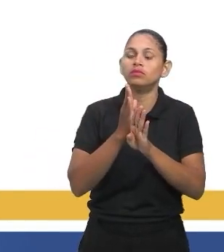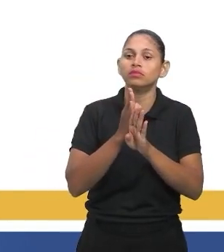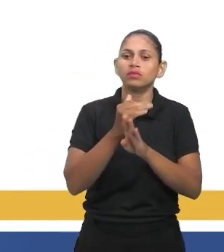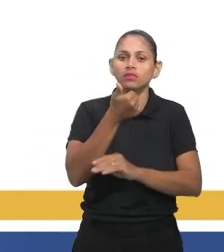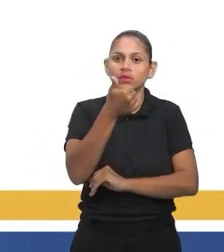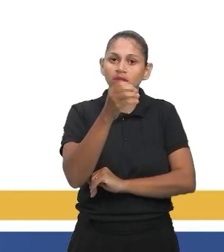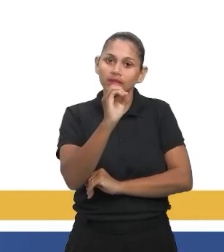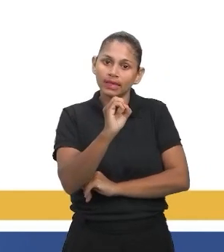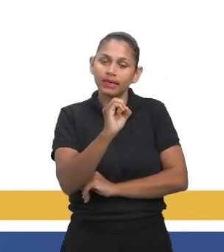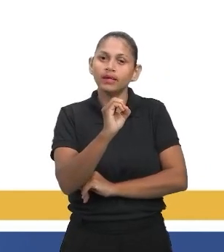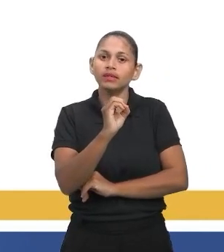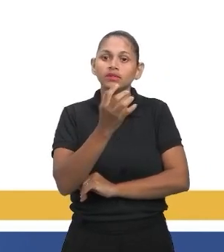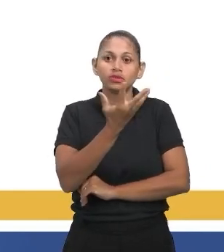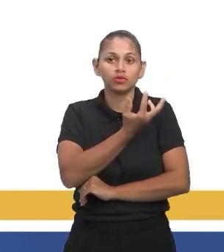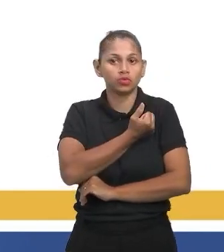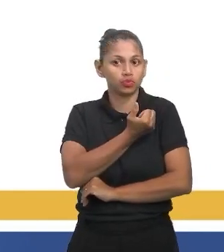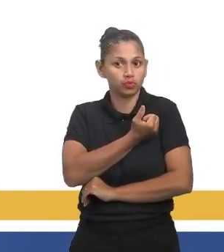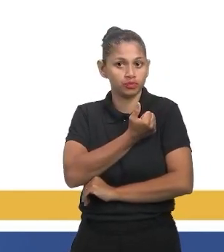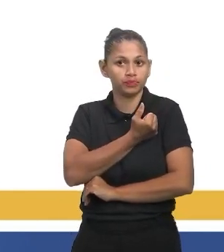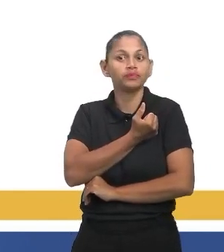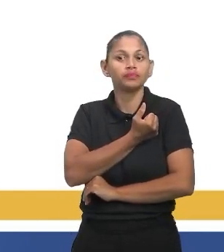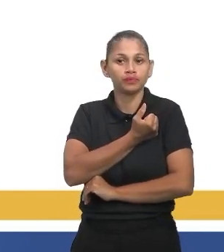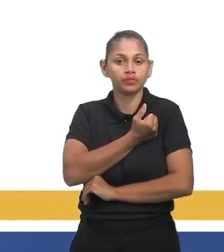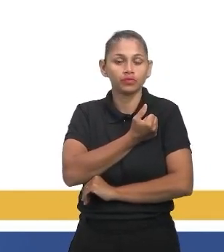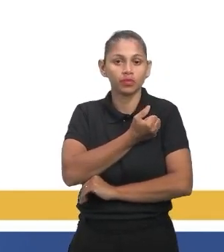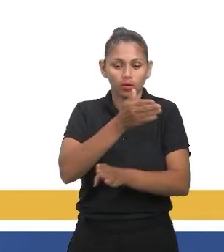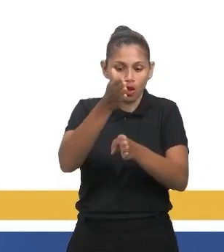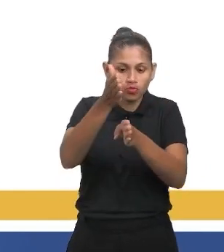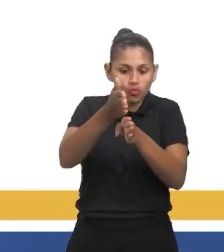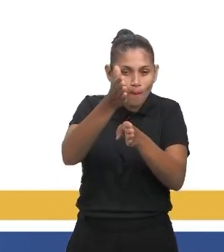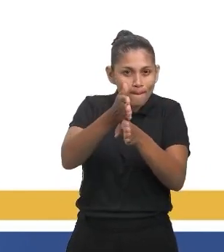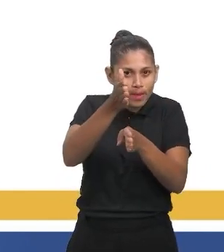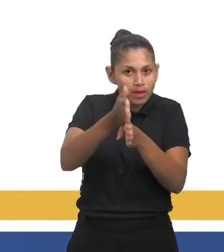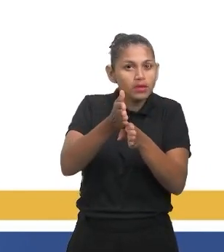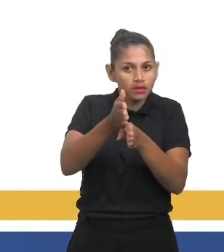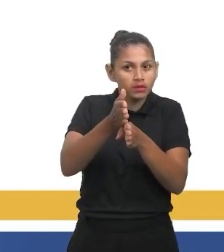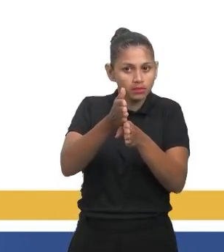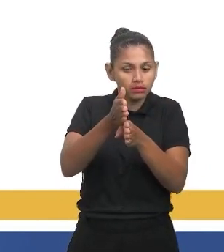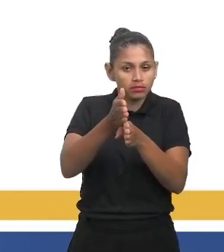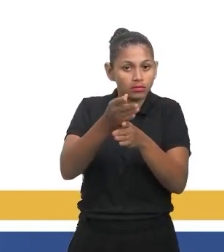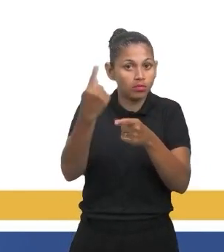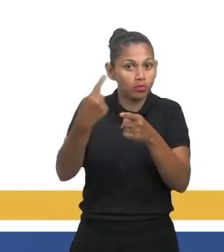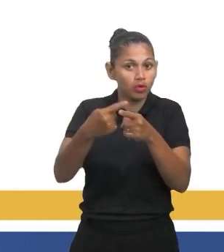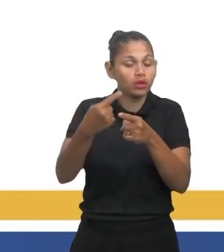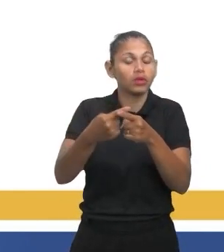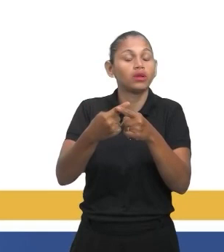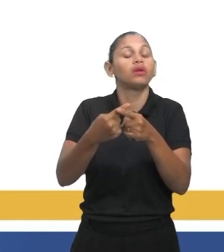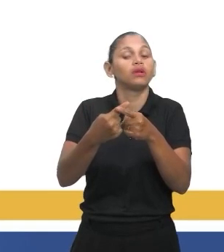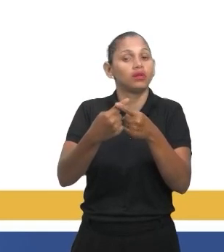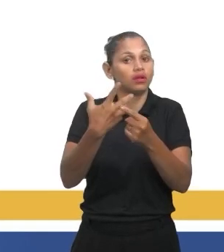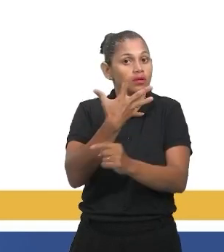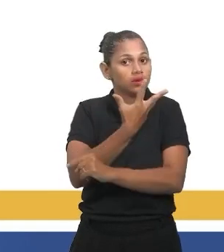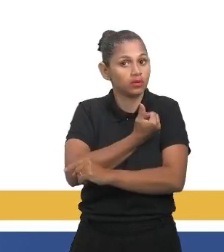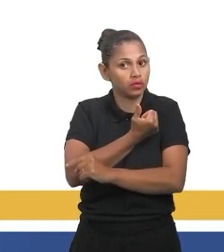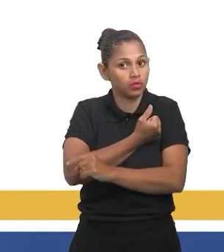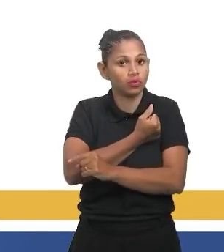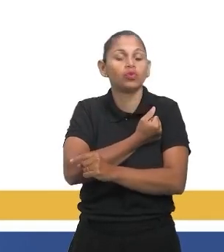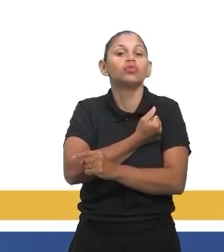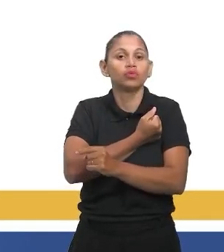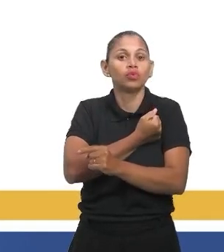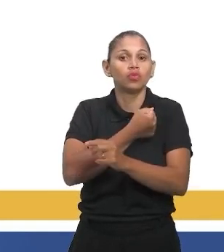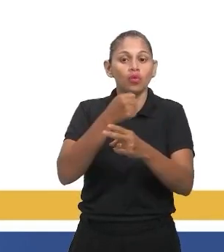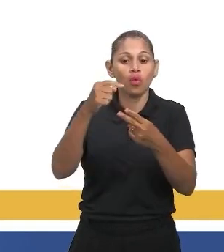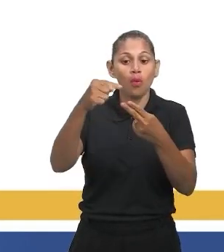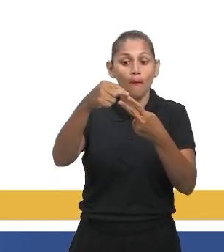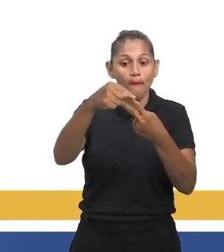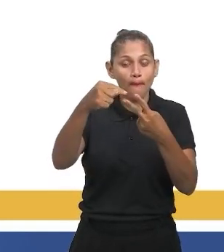números. Beleza. Eu vou pegar os dois que estão no meio. Por quê? Porque é o número par de... É a quantidade par de números.